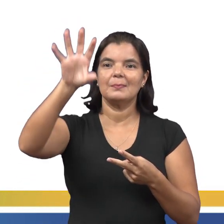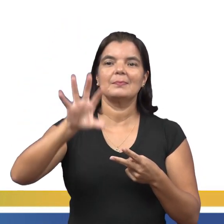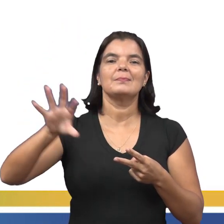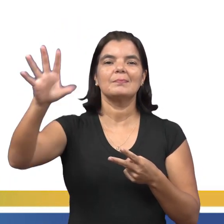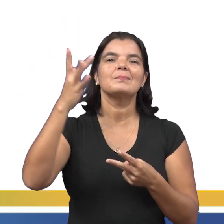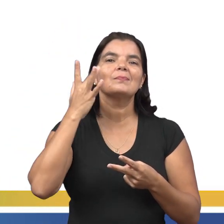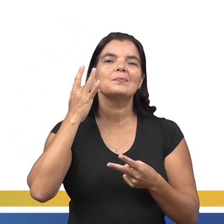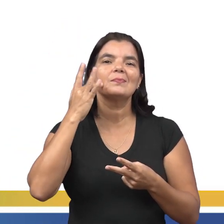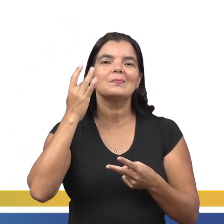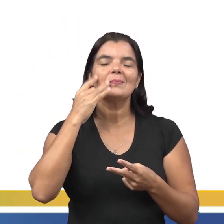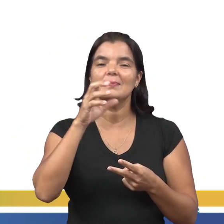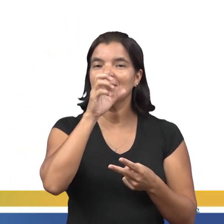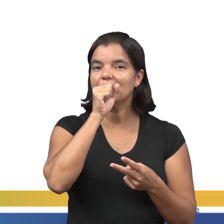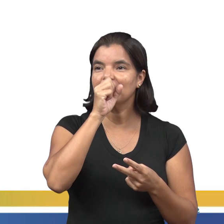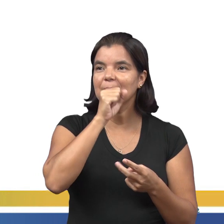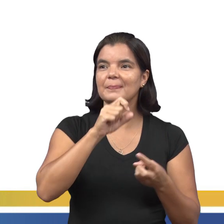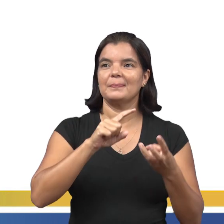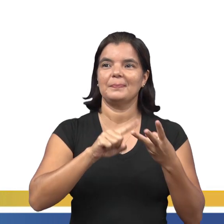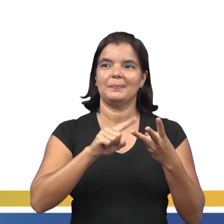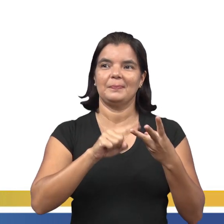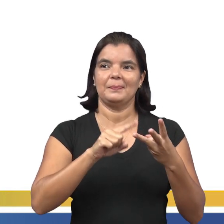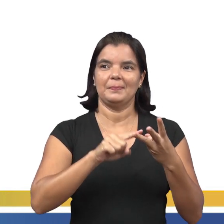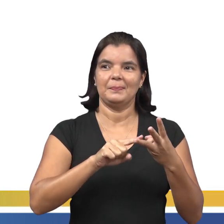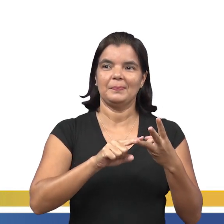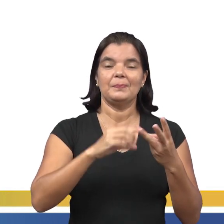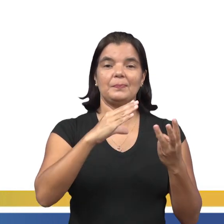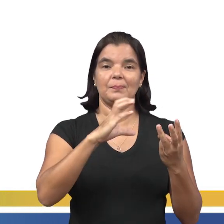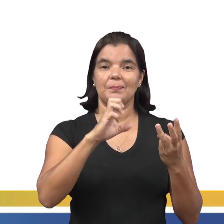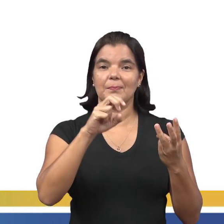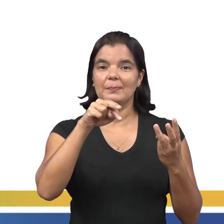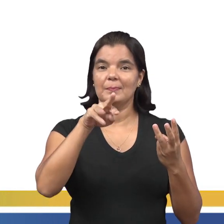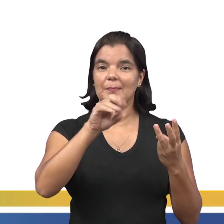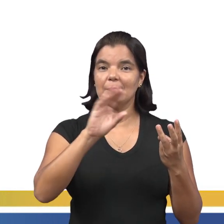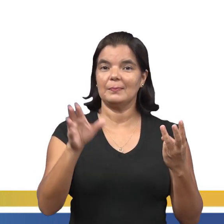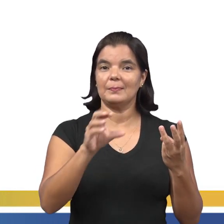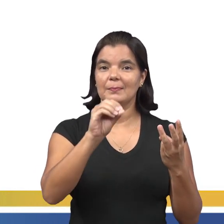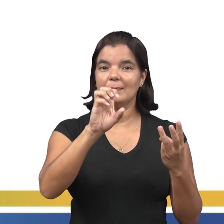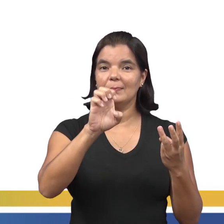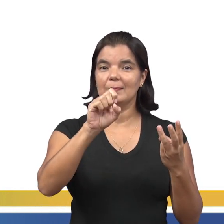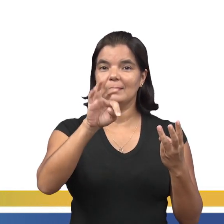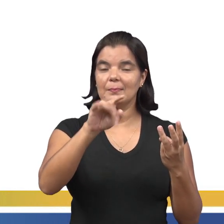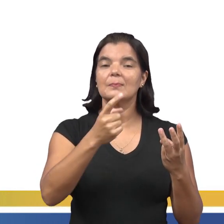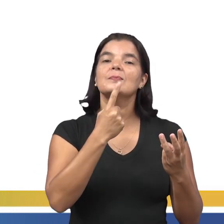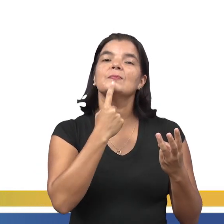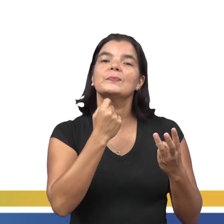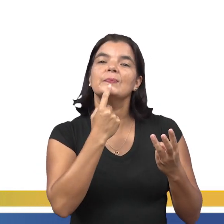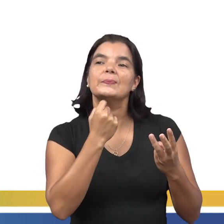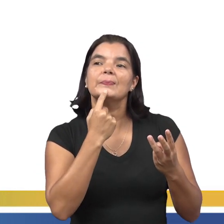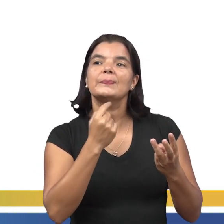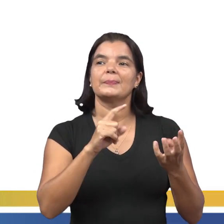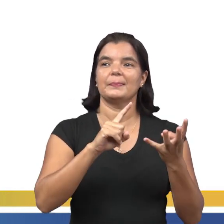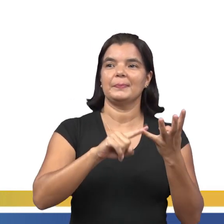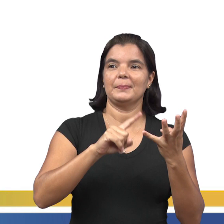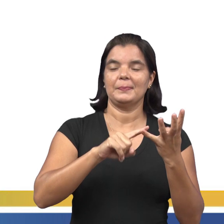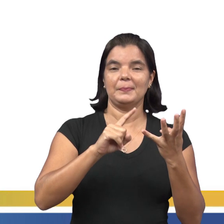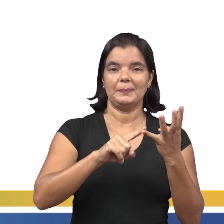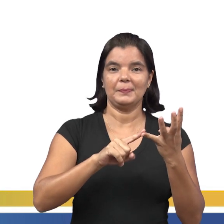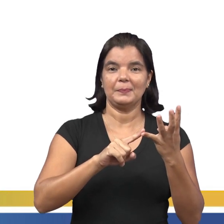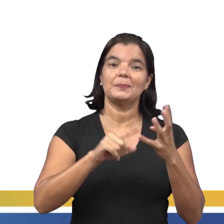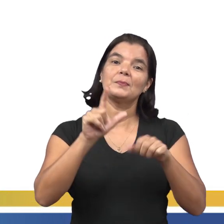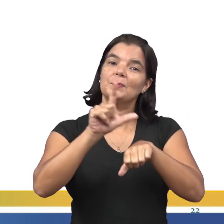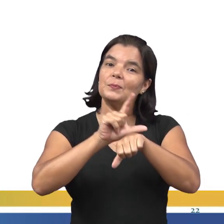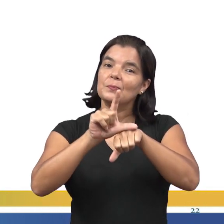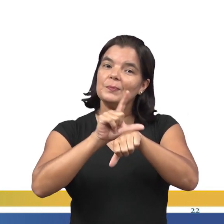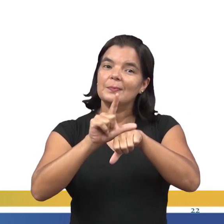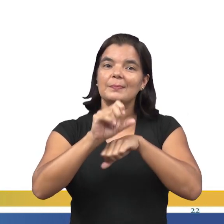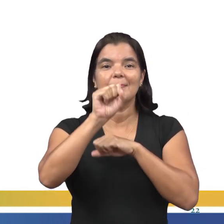centro-oeste em vermelho, o sudeste azul turquesa e, por último, o sul em lilás. Então,